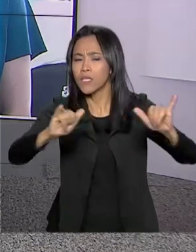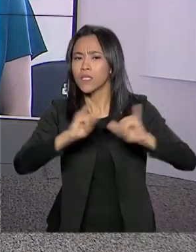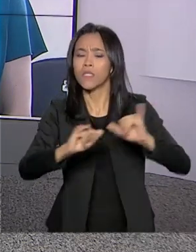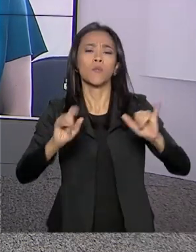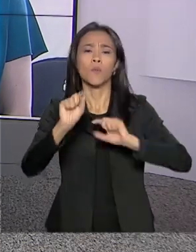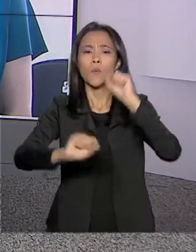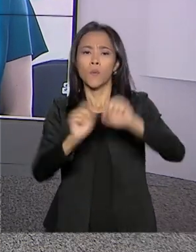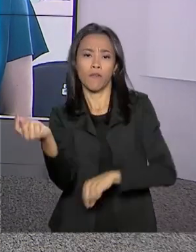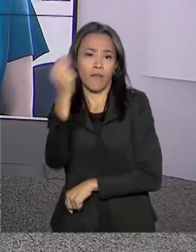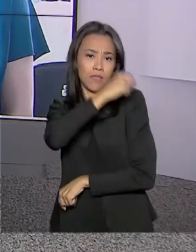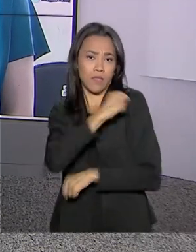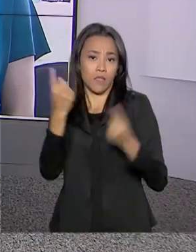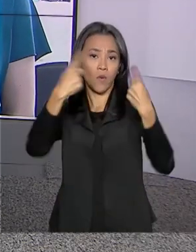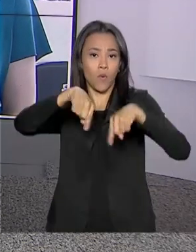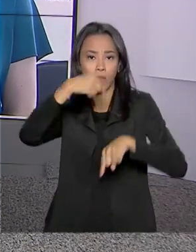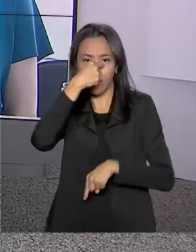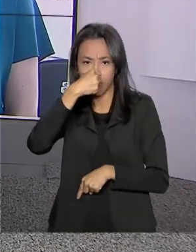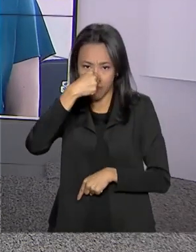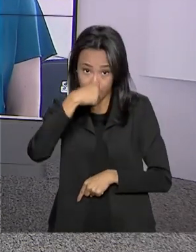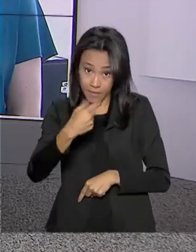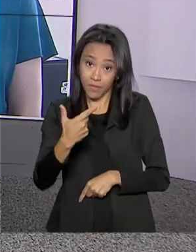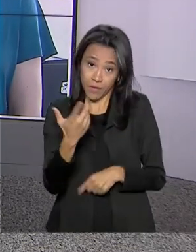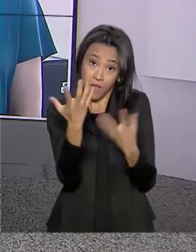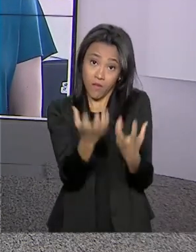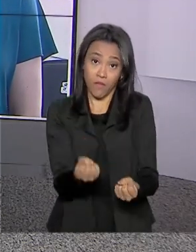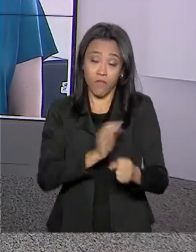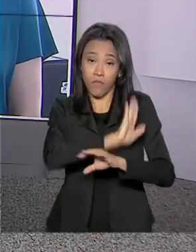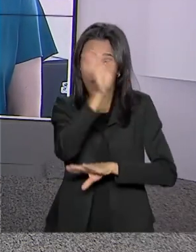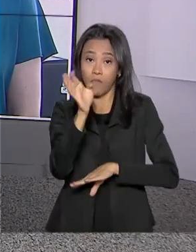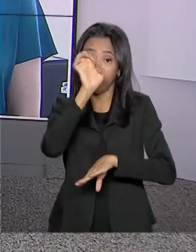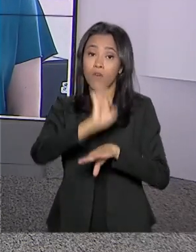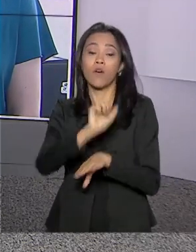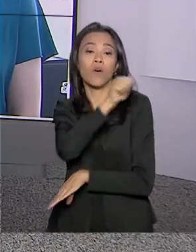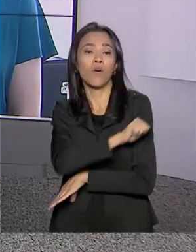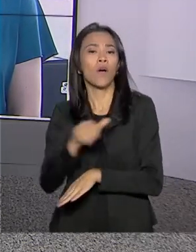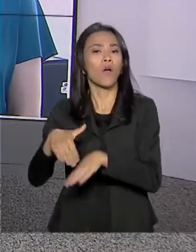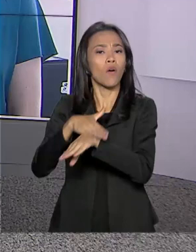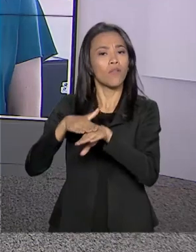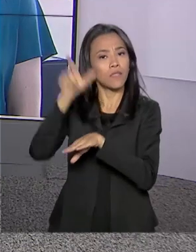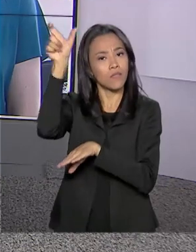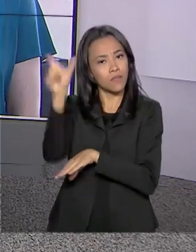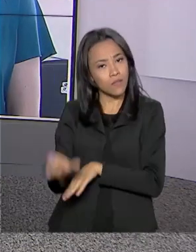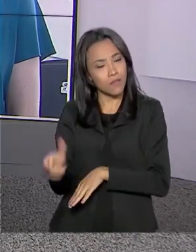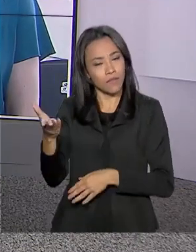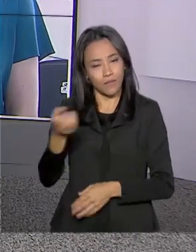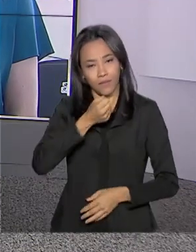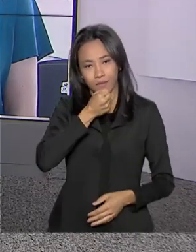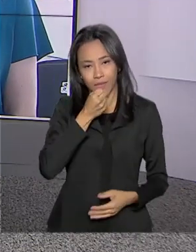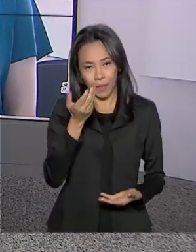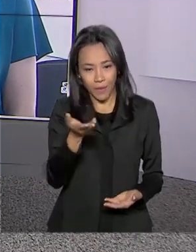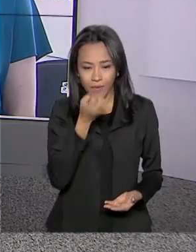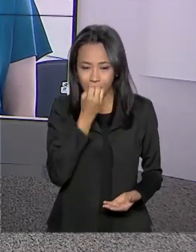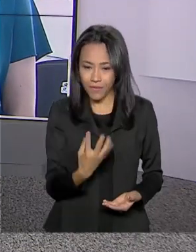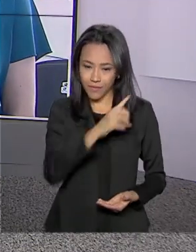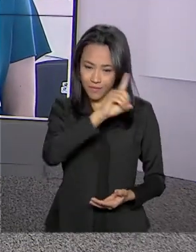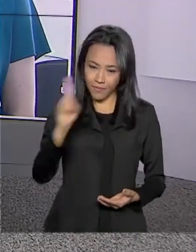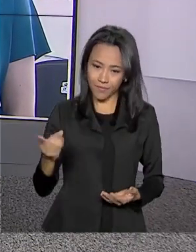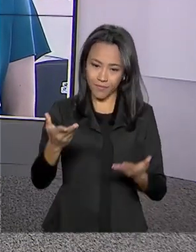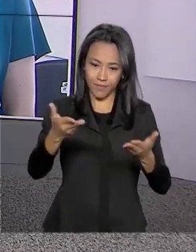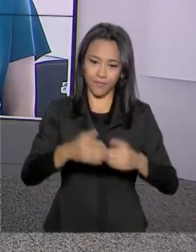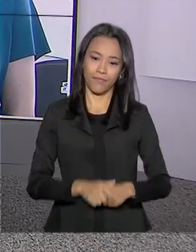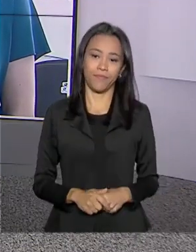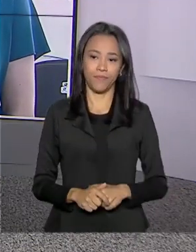vacinação contra a gripe influenza. Vamos ao Rio de Janeiro conversar com a repórter Alessandra Lago. Bom dia, Alessandra.